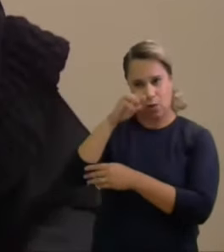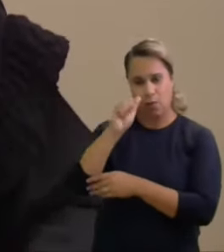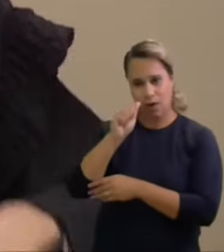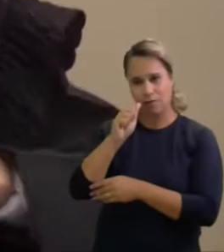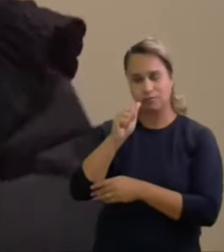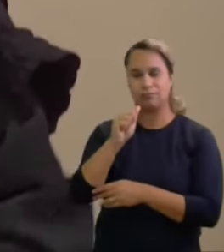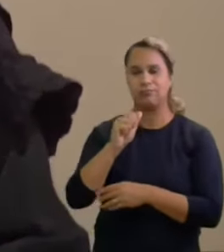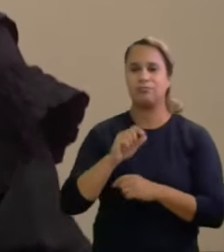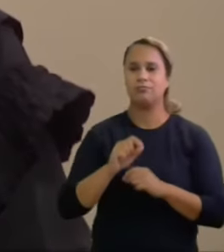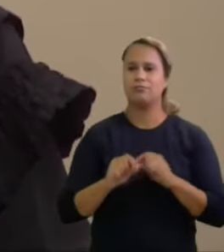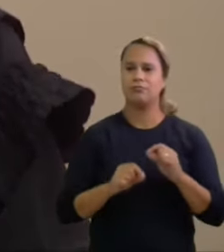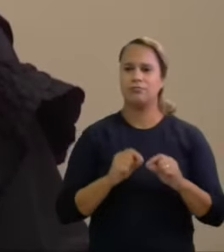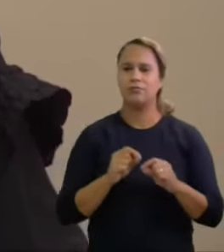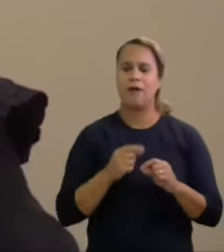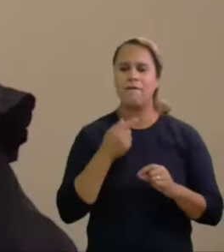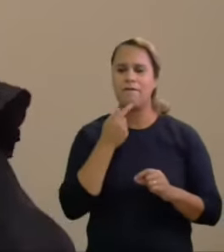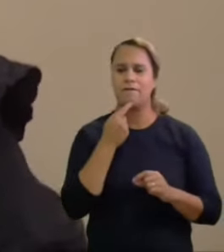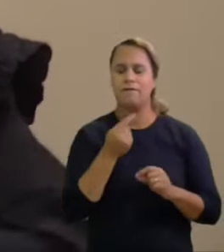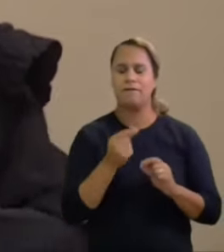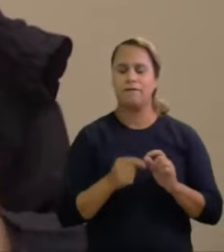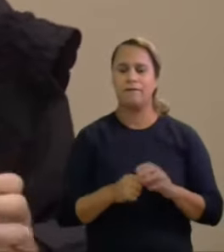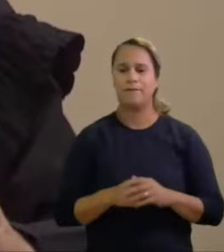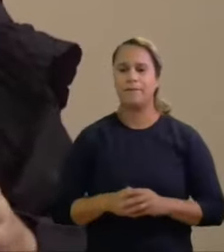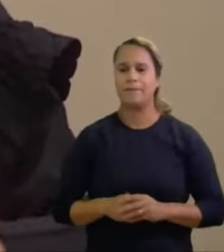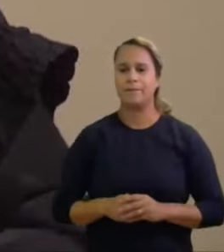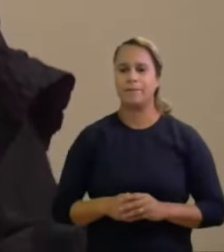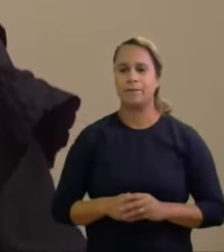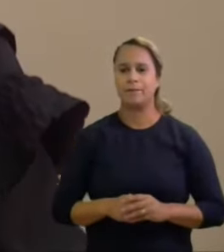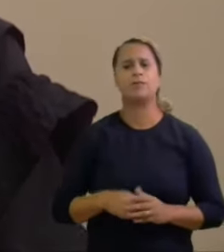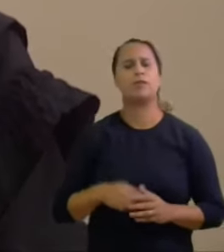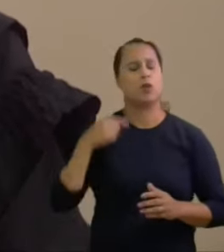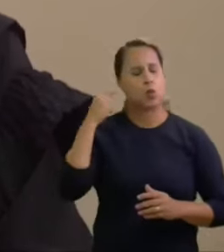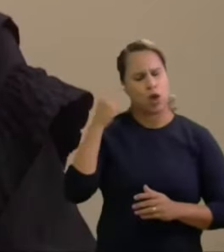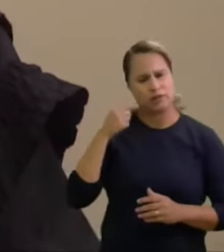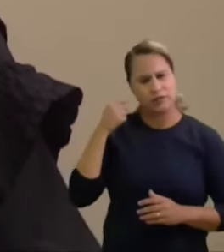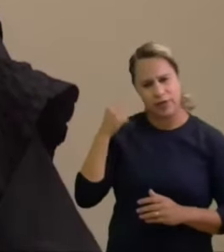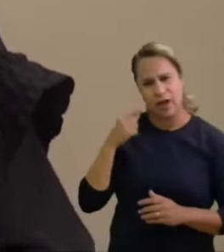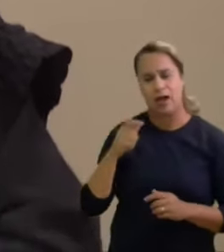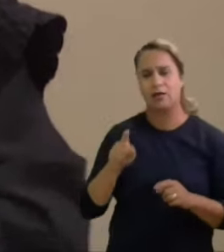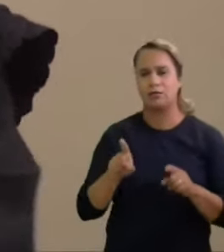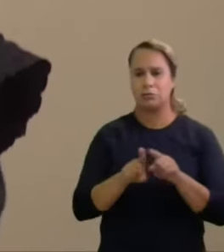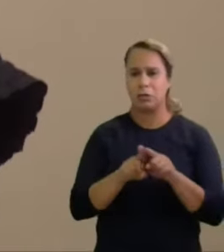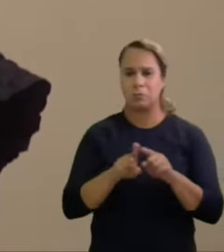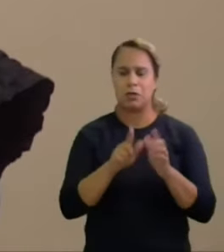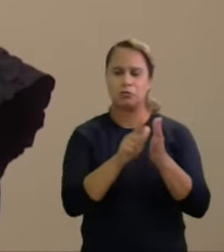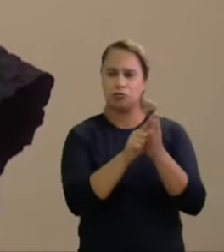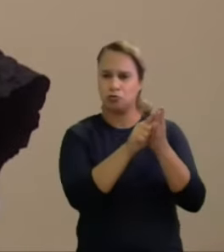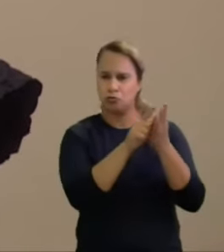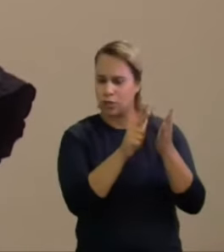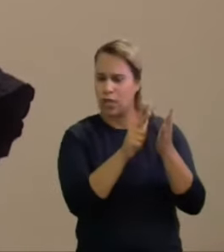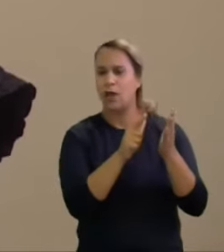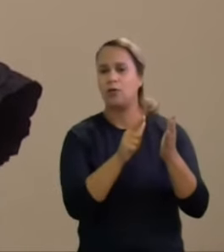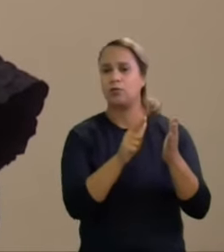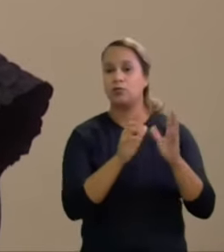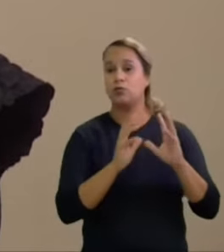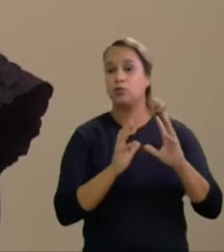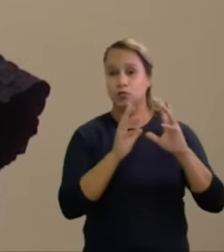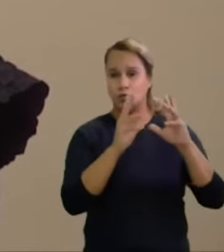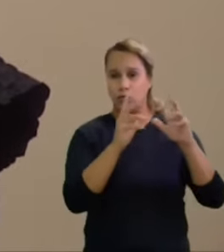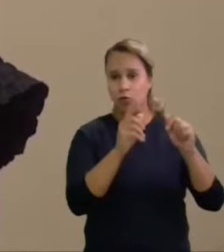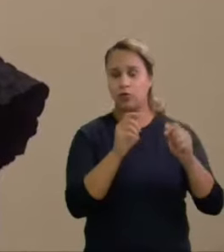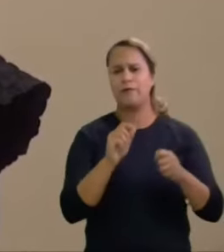tanto os advogados como de maneira geral a imprensa e todos fazem sempre essa